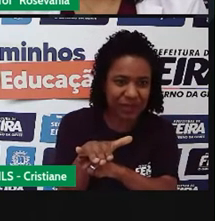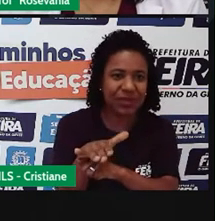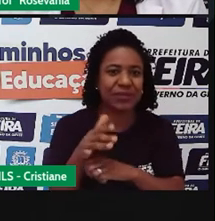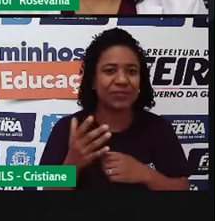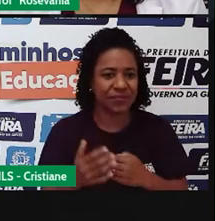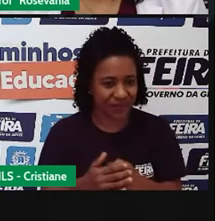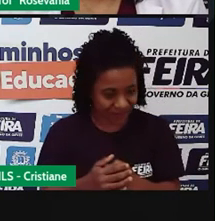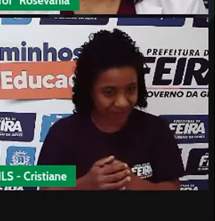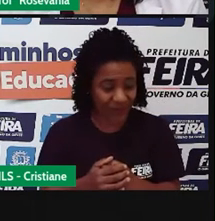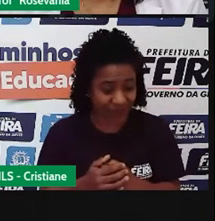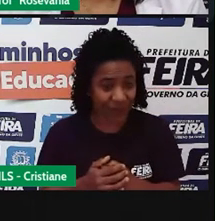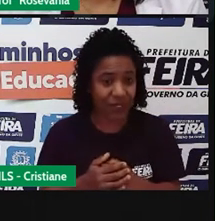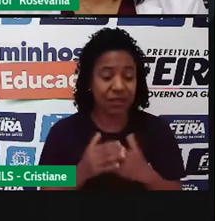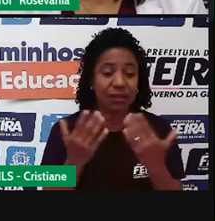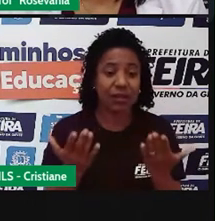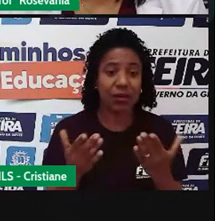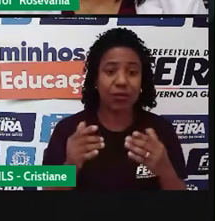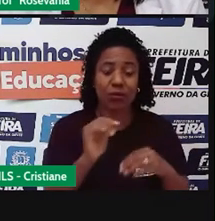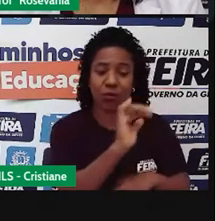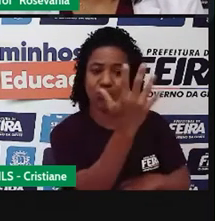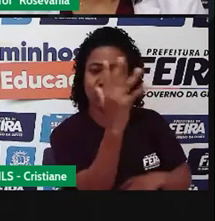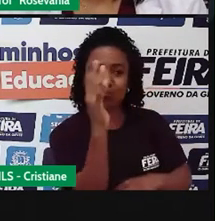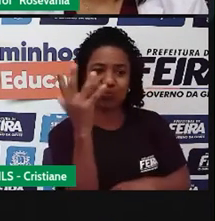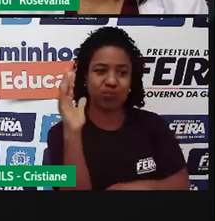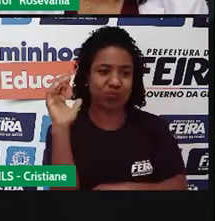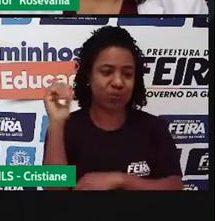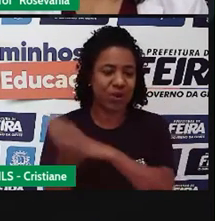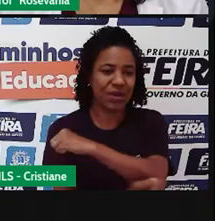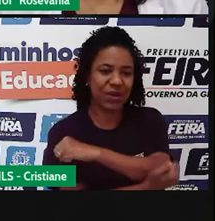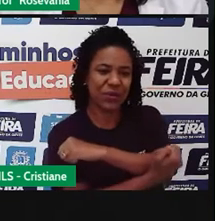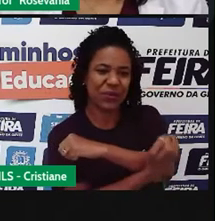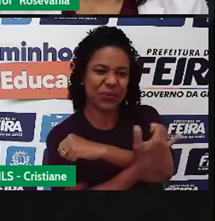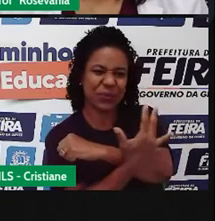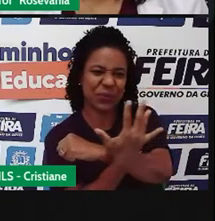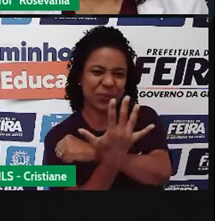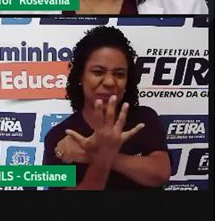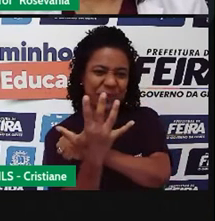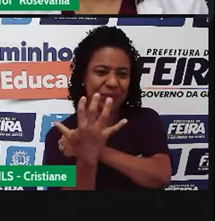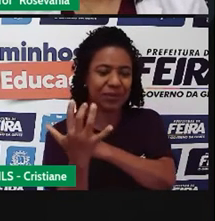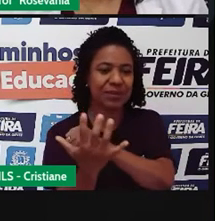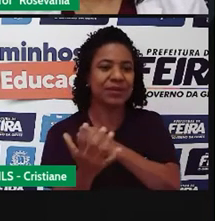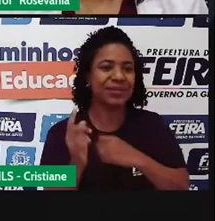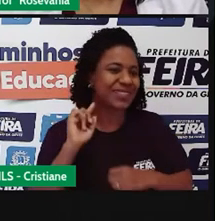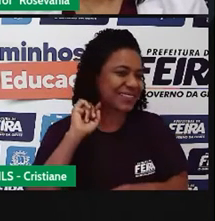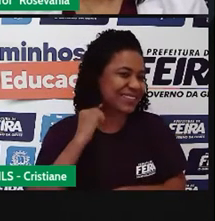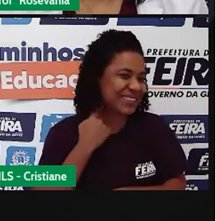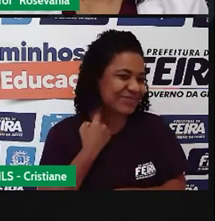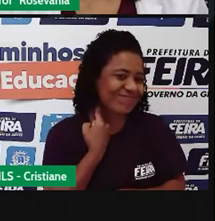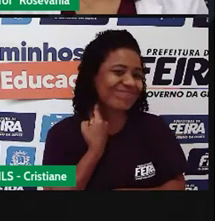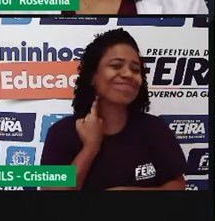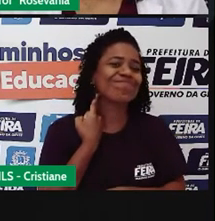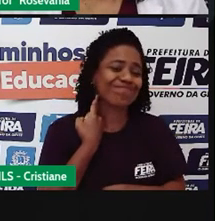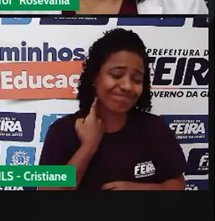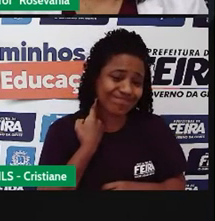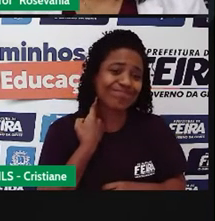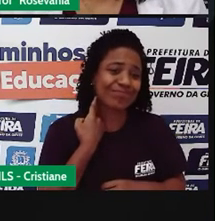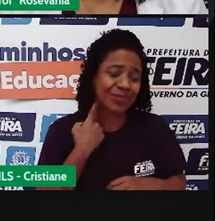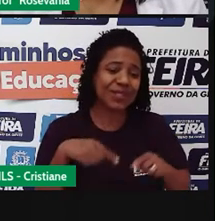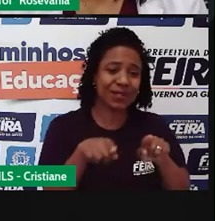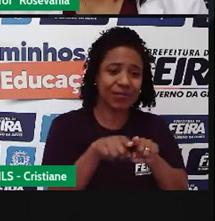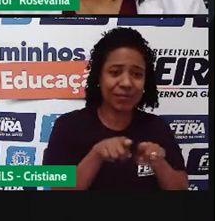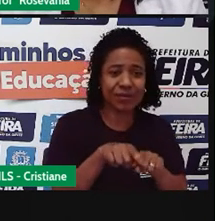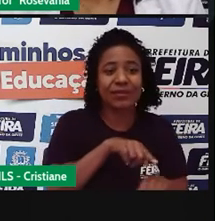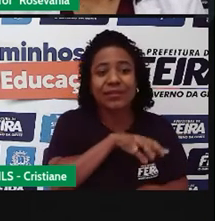como eles, esses lixos, e aí a vegetação, né, de mangue, ela acaba ficando um pouco comprometida, e os